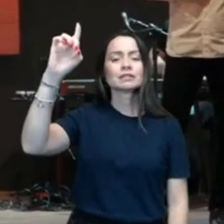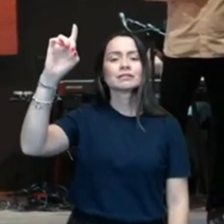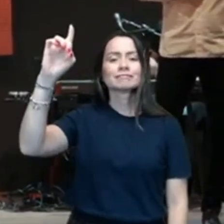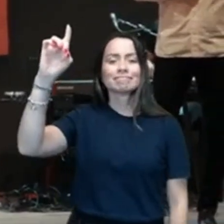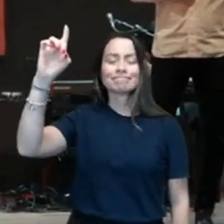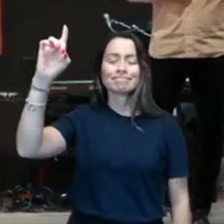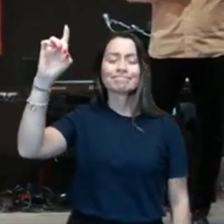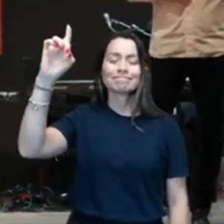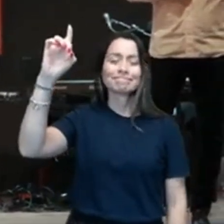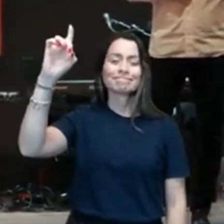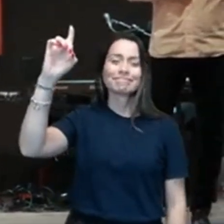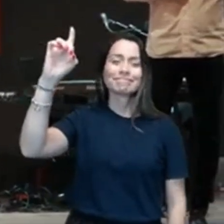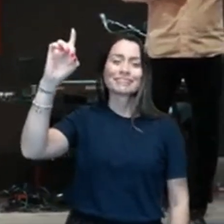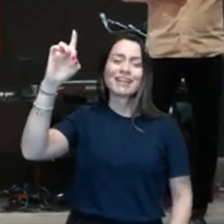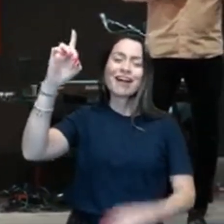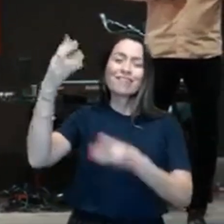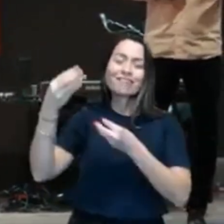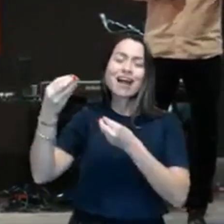Continua.